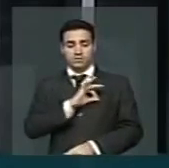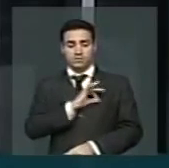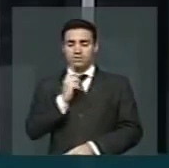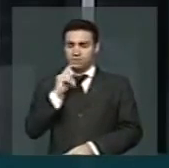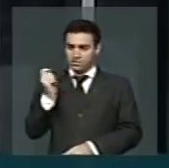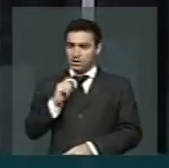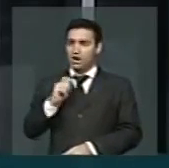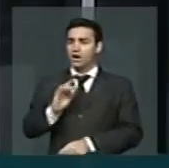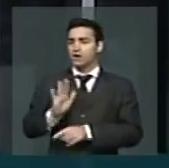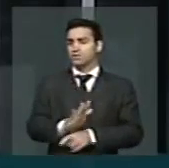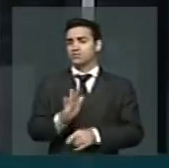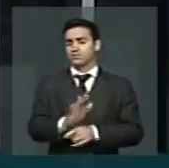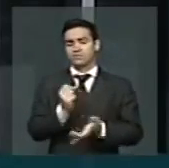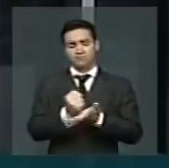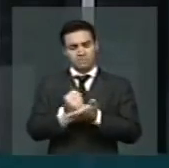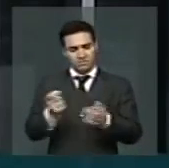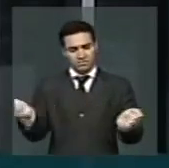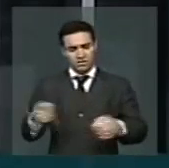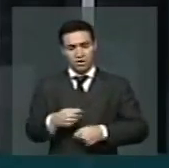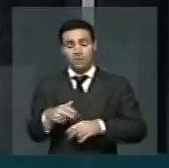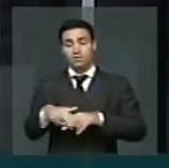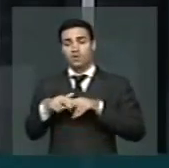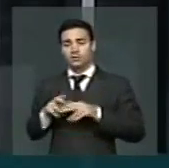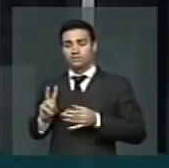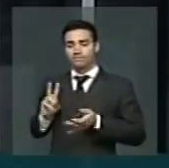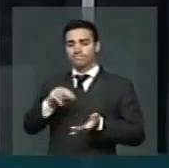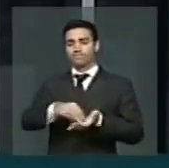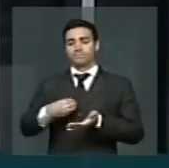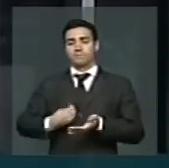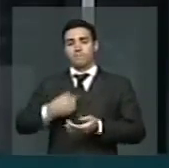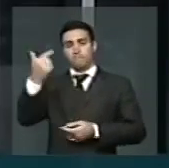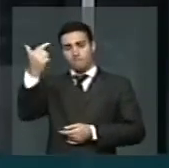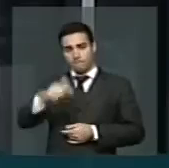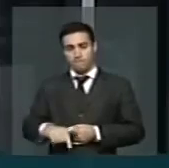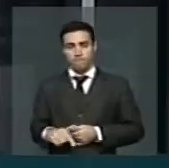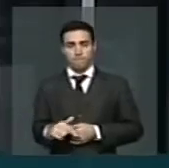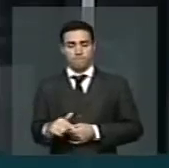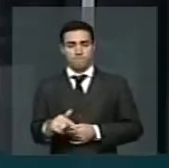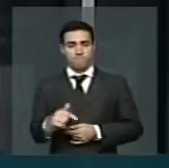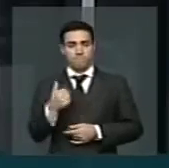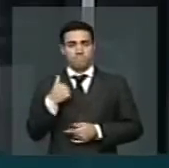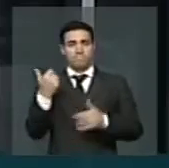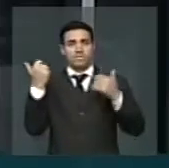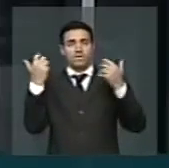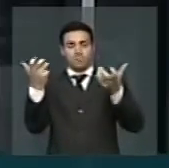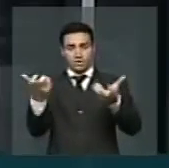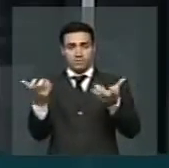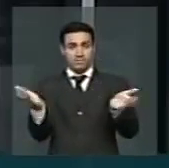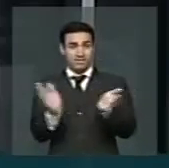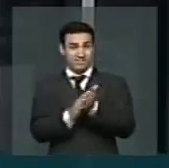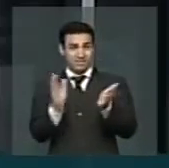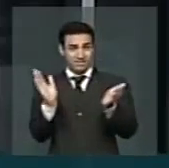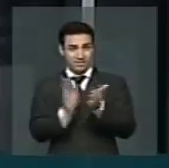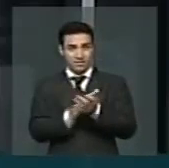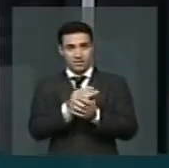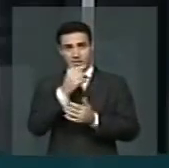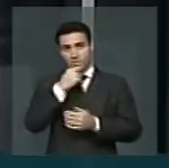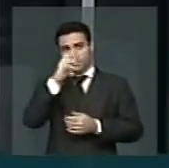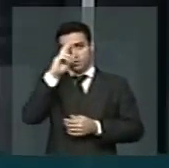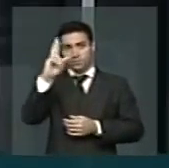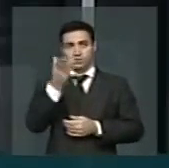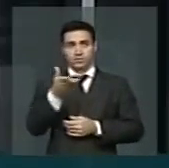Exalci, e é por isso que eu venho mais uma vez me congratular com os senhores.